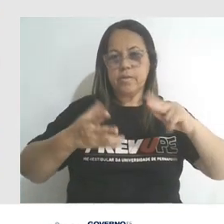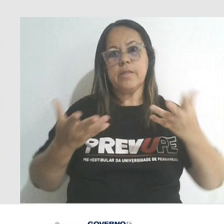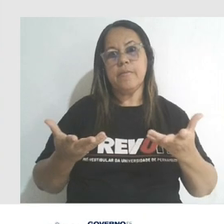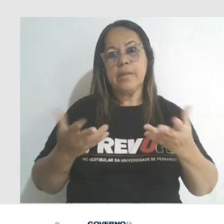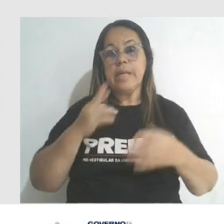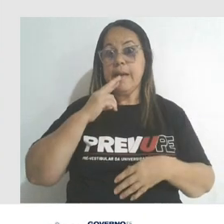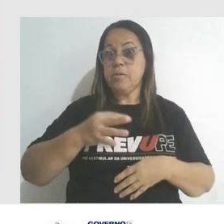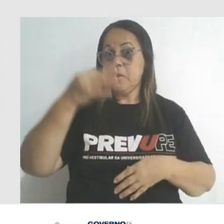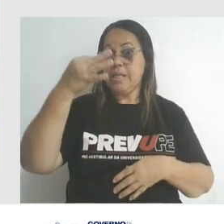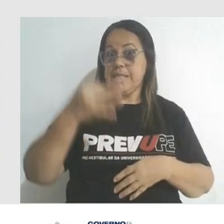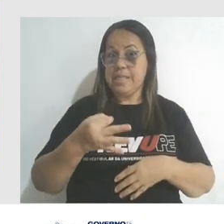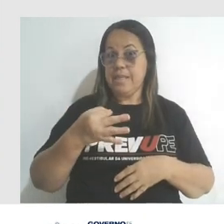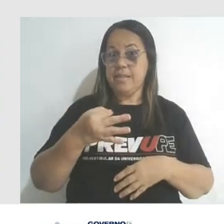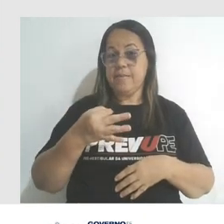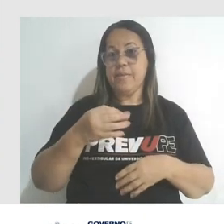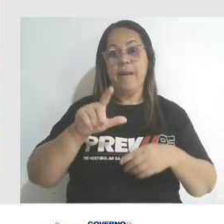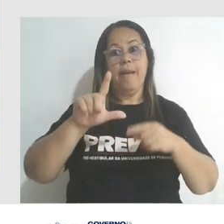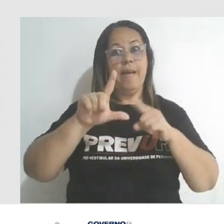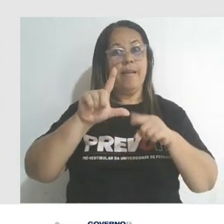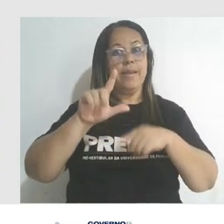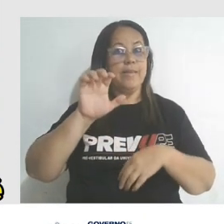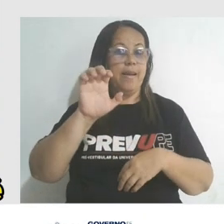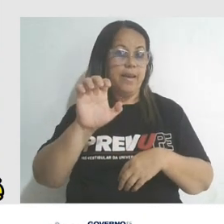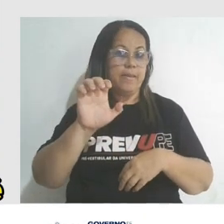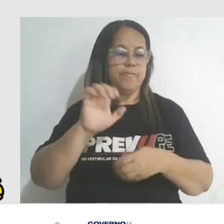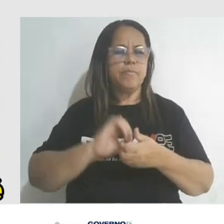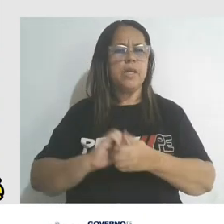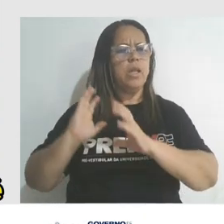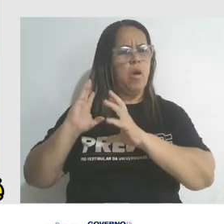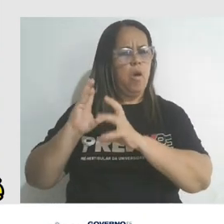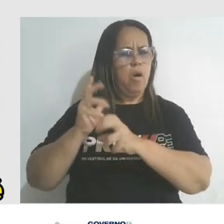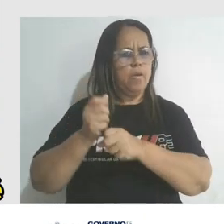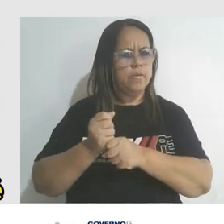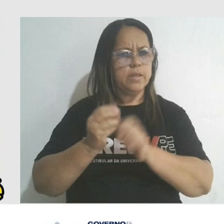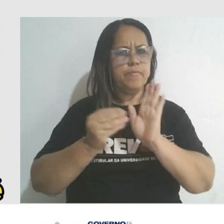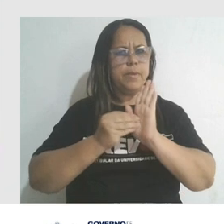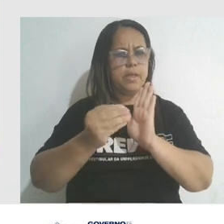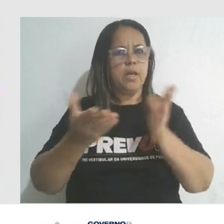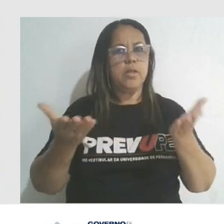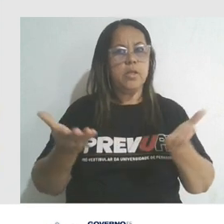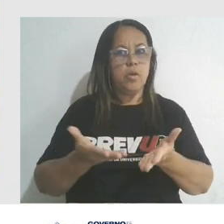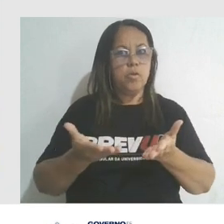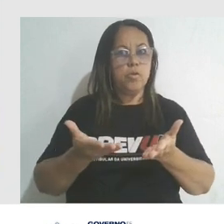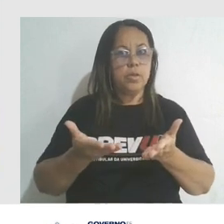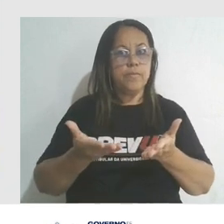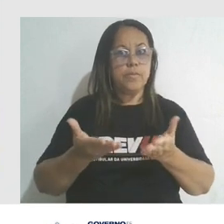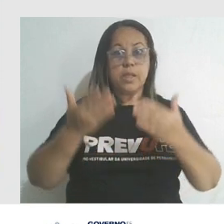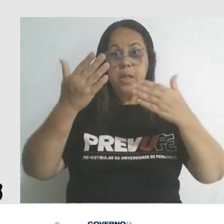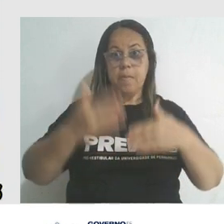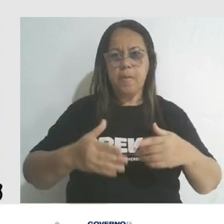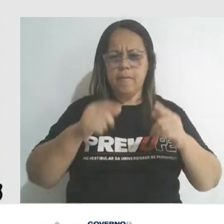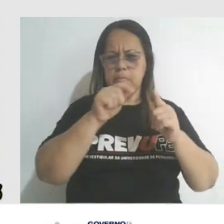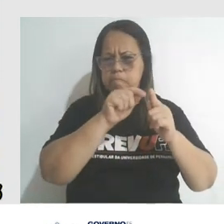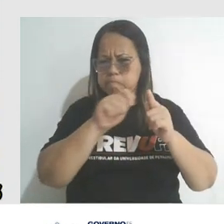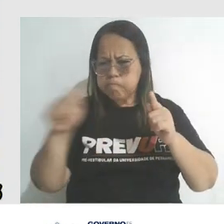pessoal, a resposta correta como sendo a letra E. Então, pessoal, fazendo a revisão aqui das dicas de hoje, né? Grifem as provas, tá, pessoal?